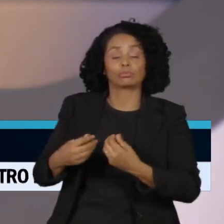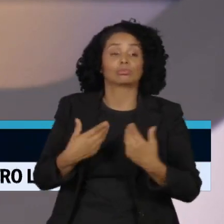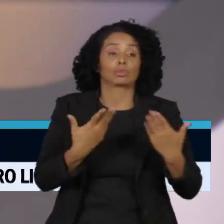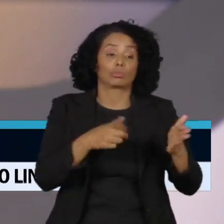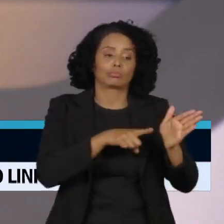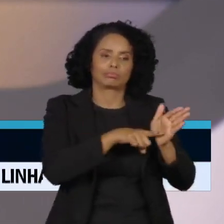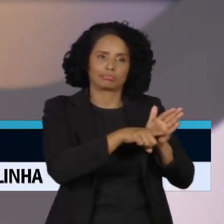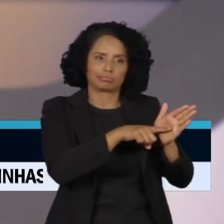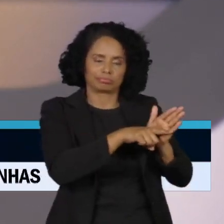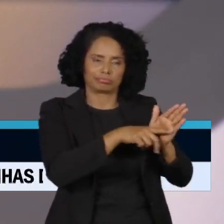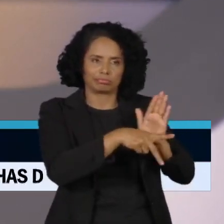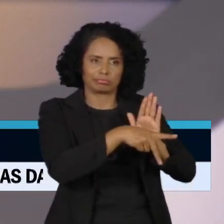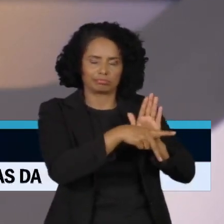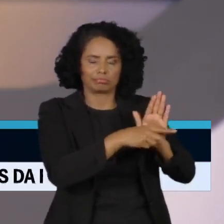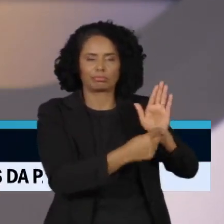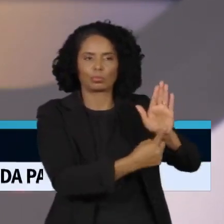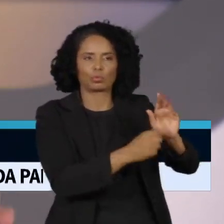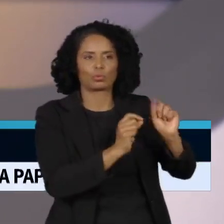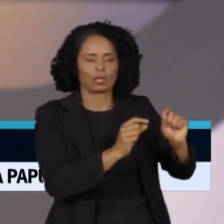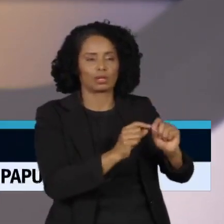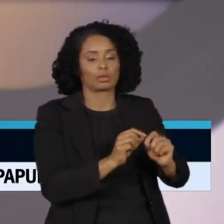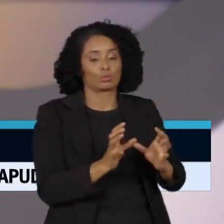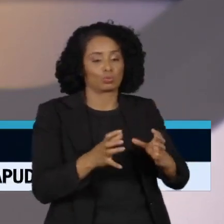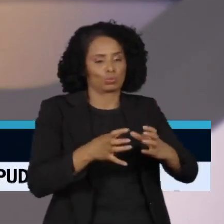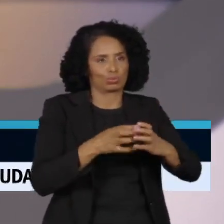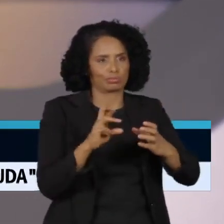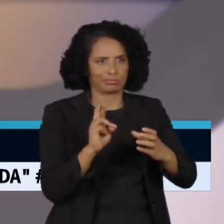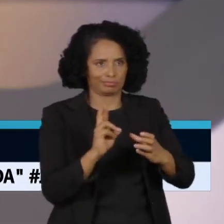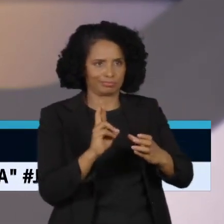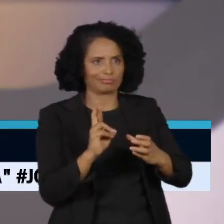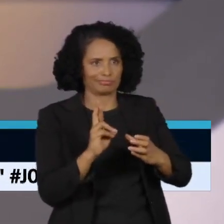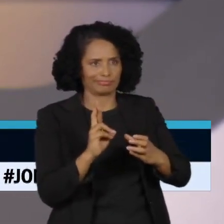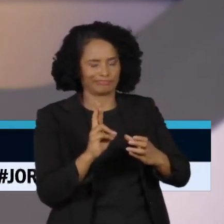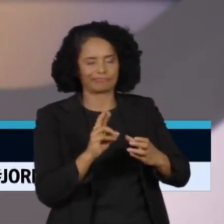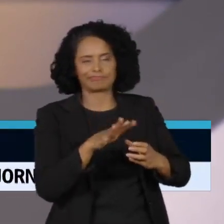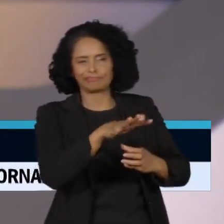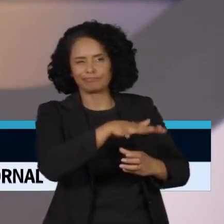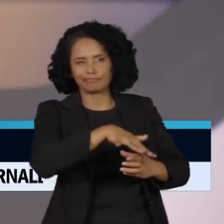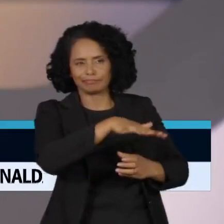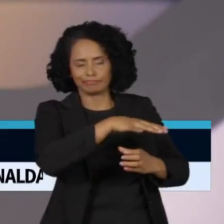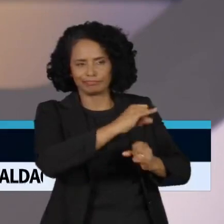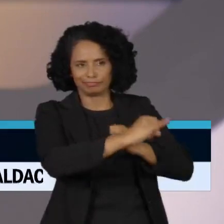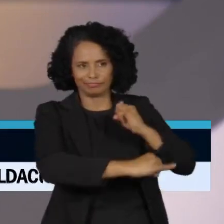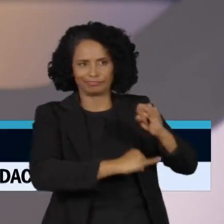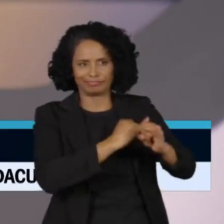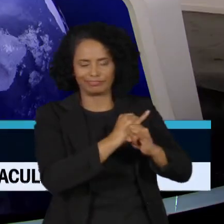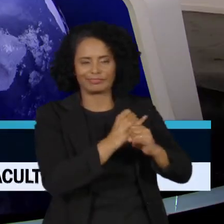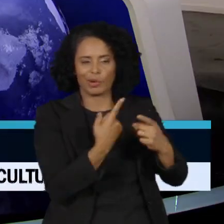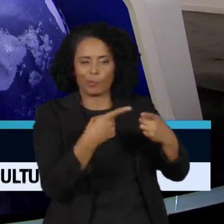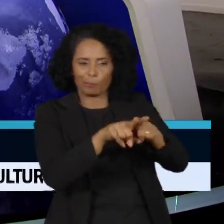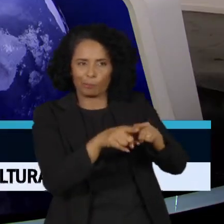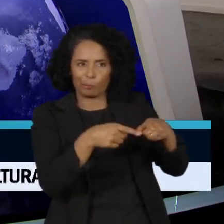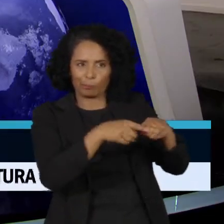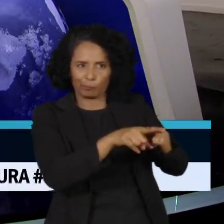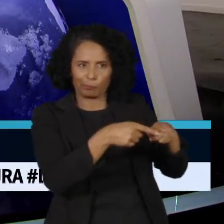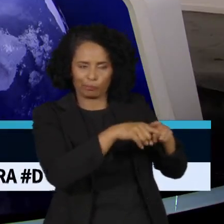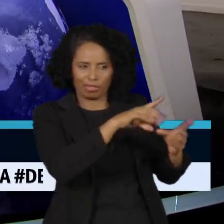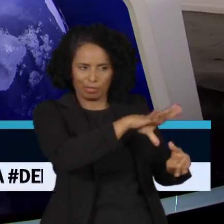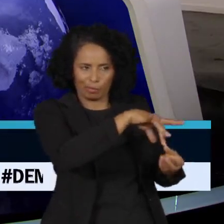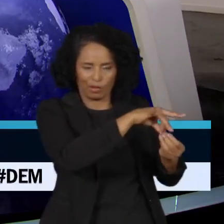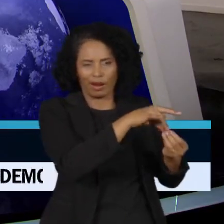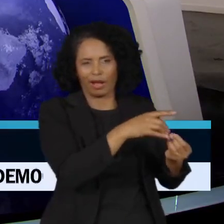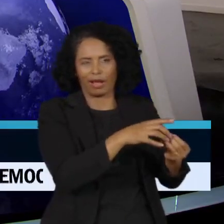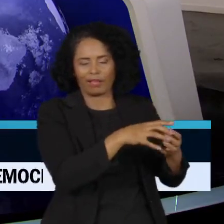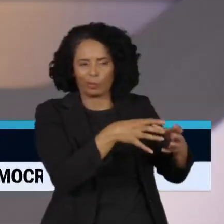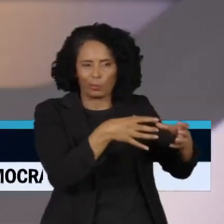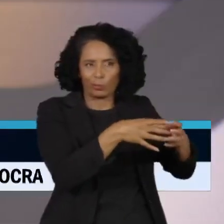em dizer que as grandes plataformas de internet são mancomunadas com os democratas e com o governo Biden e eram com